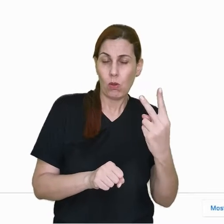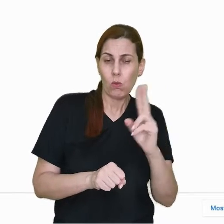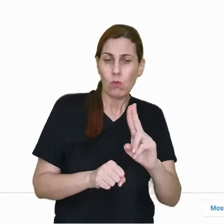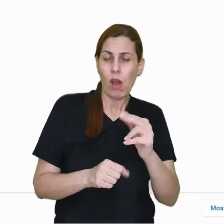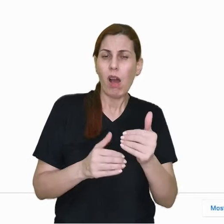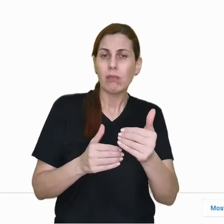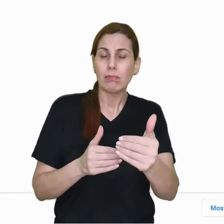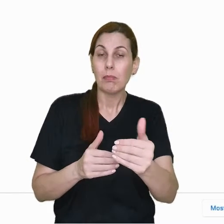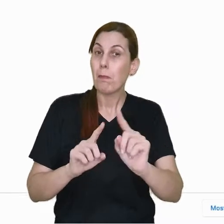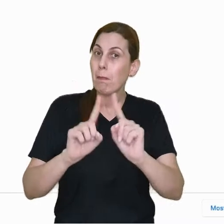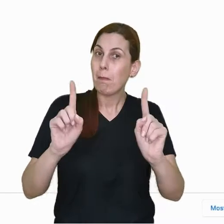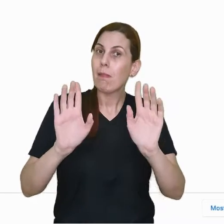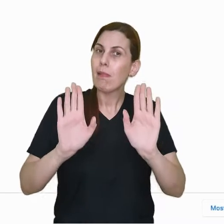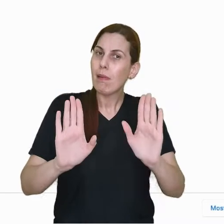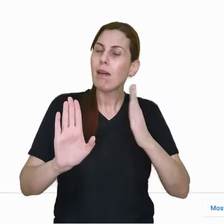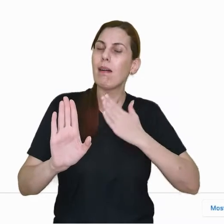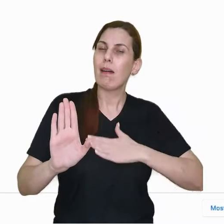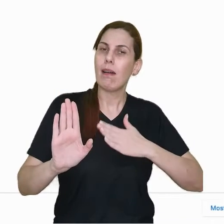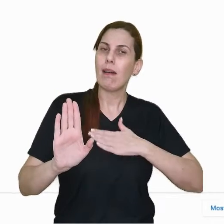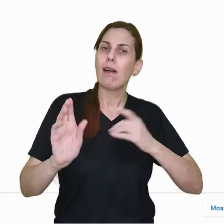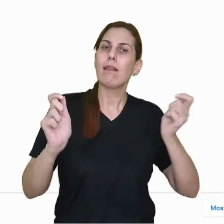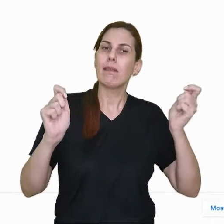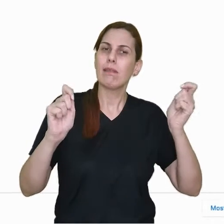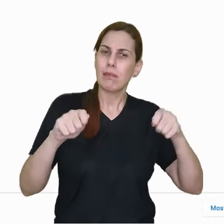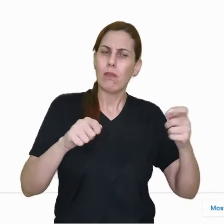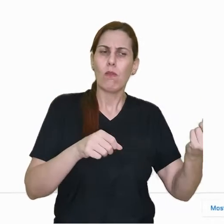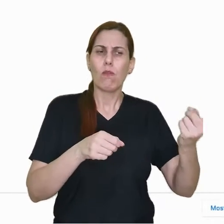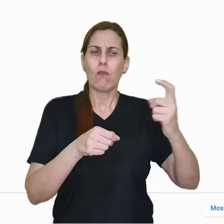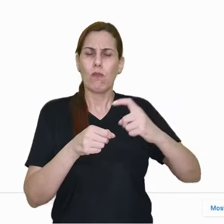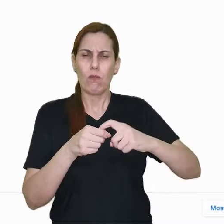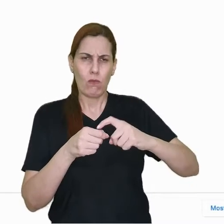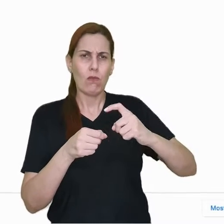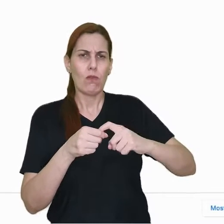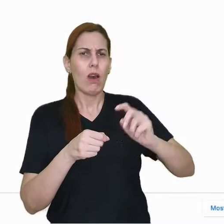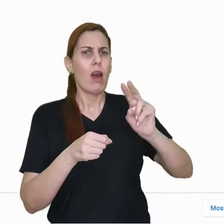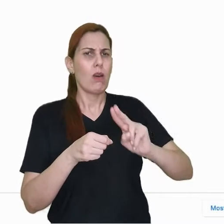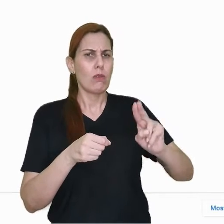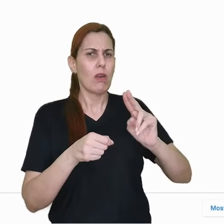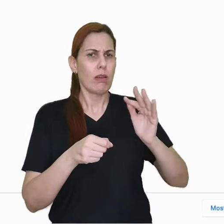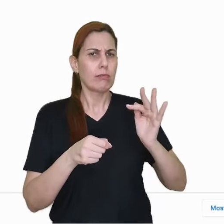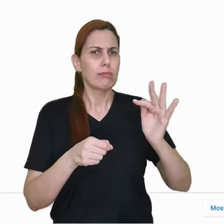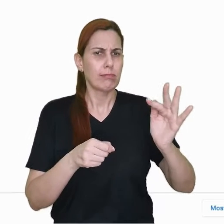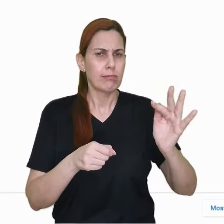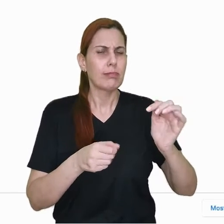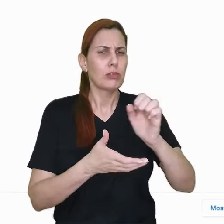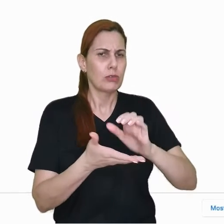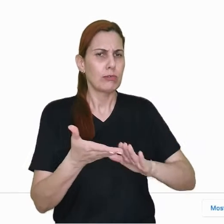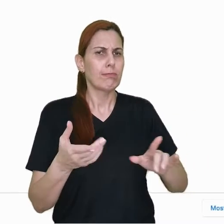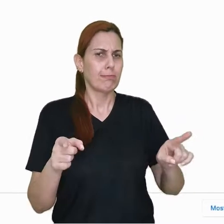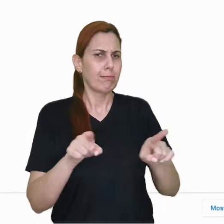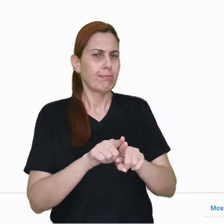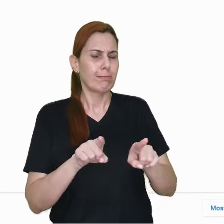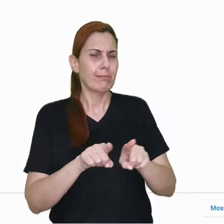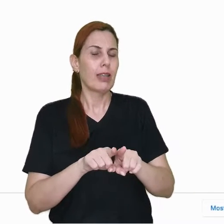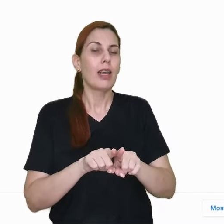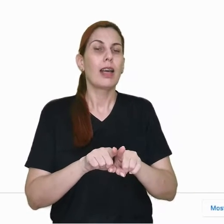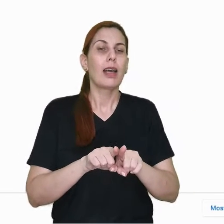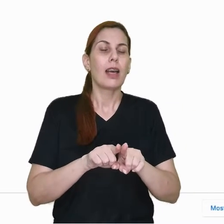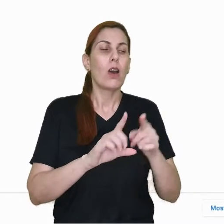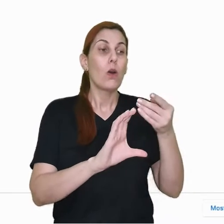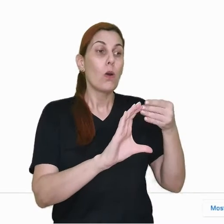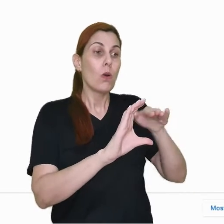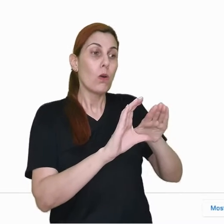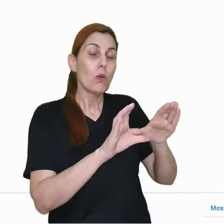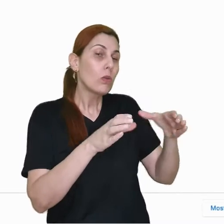você pode restaurar a qualquer momento essa turma e reutilizar essas atividades. Para eu arquivar essa turma,